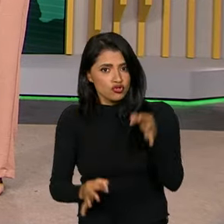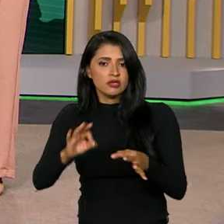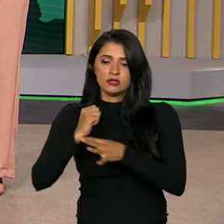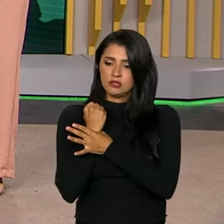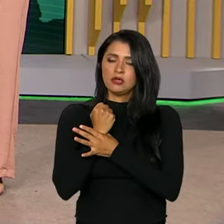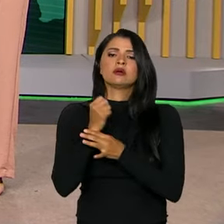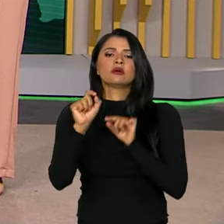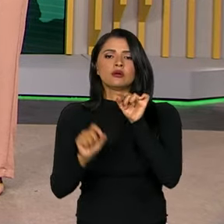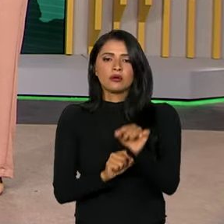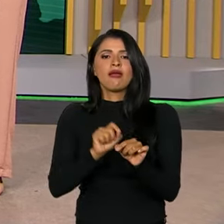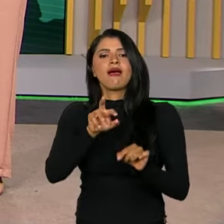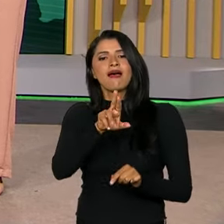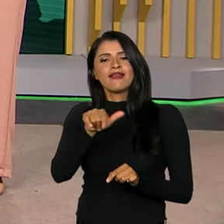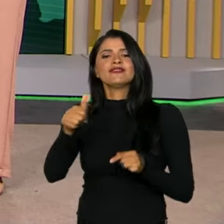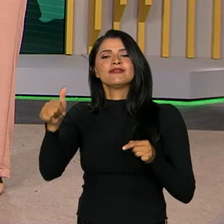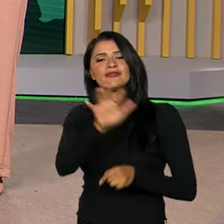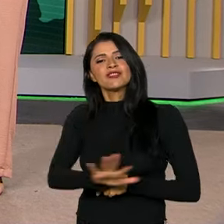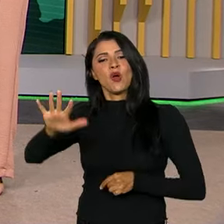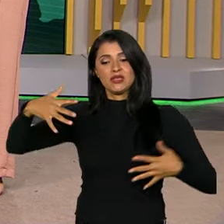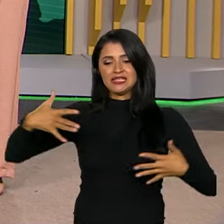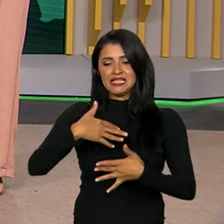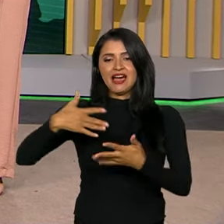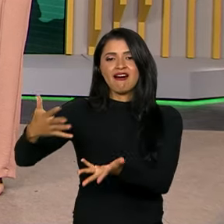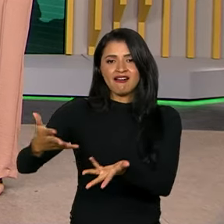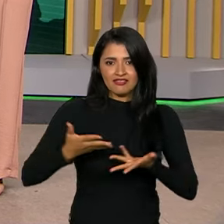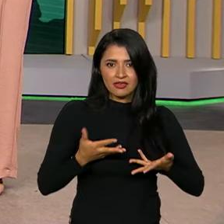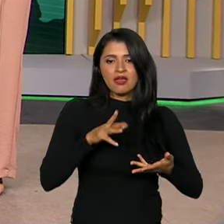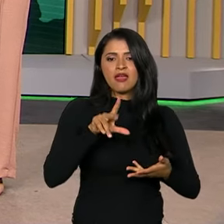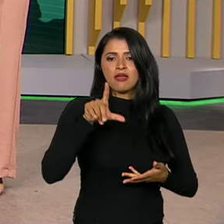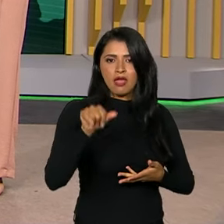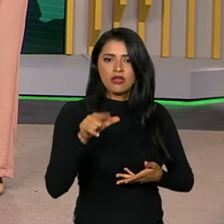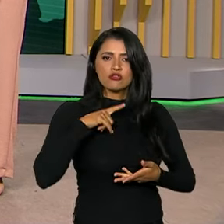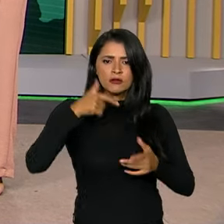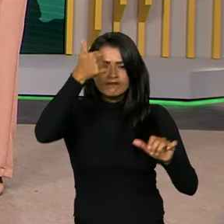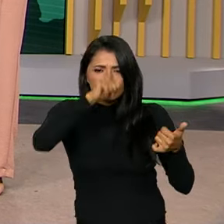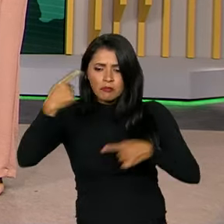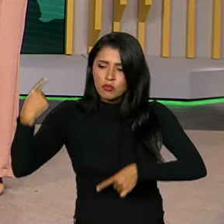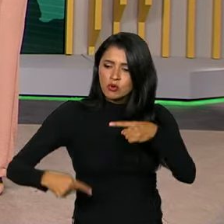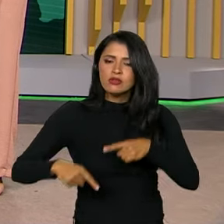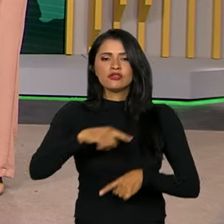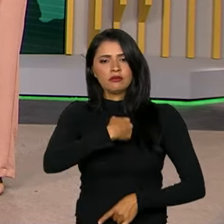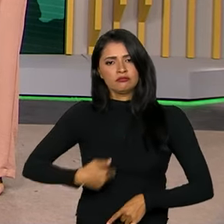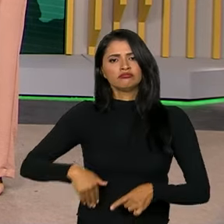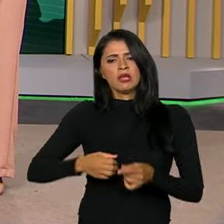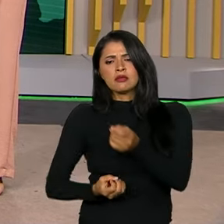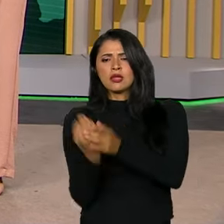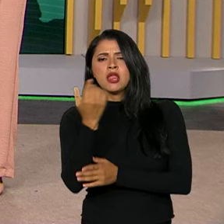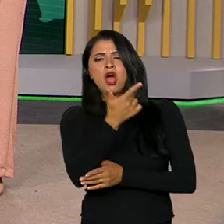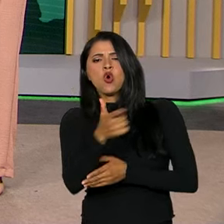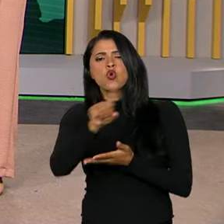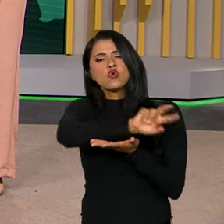a Rede Nacional de Cidades Acolhedoras. Essa rede vai revisar as políticas públicas e elaborar uma série de novas